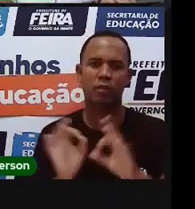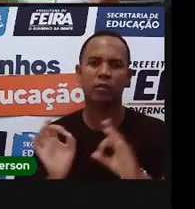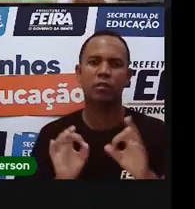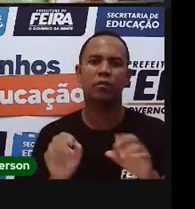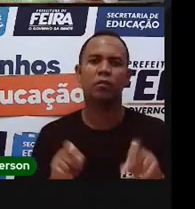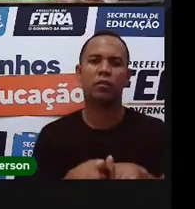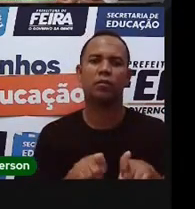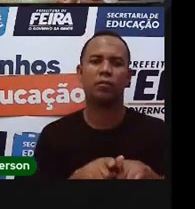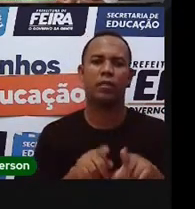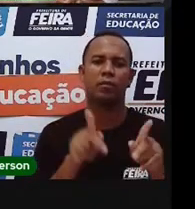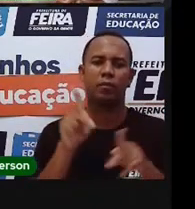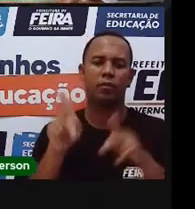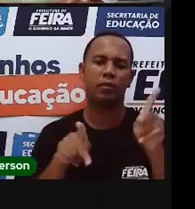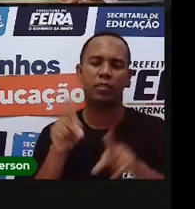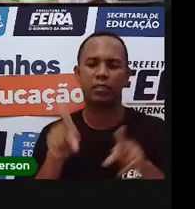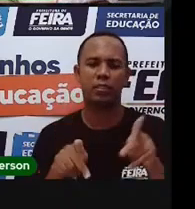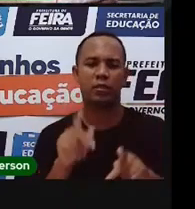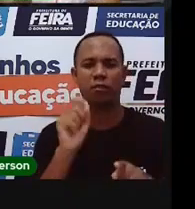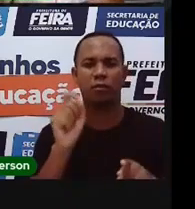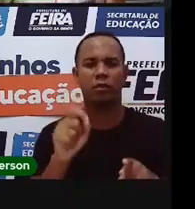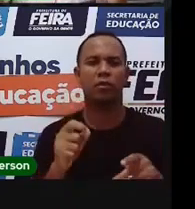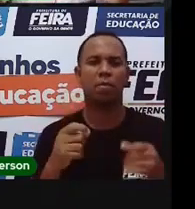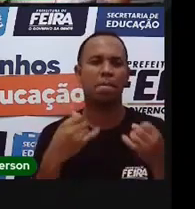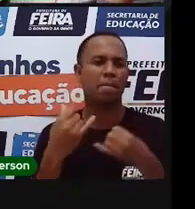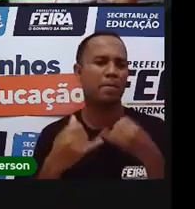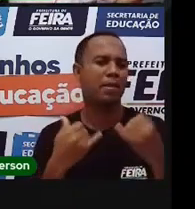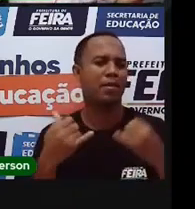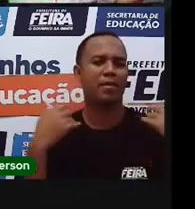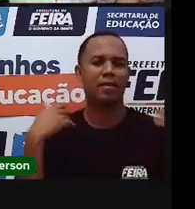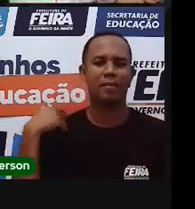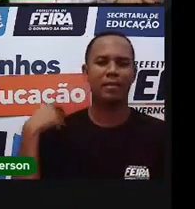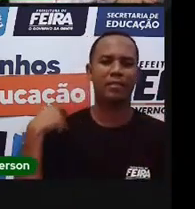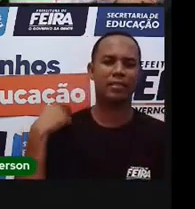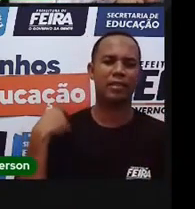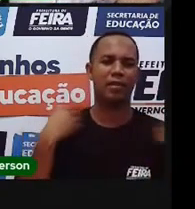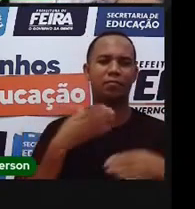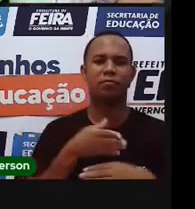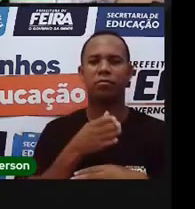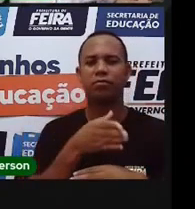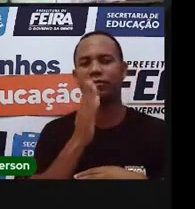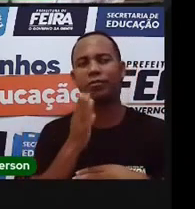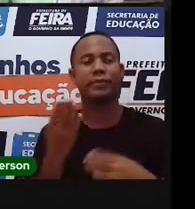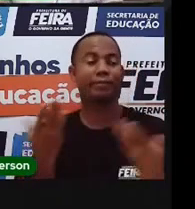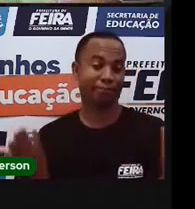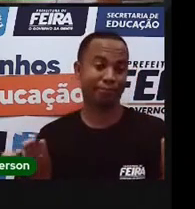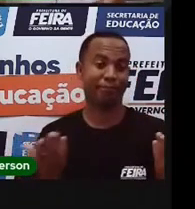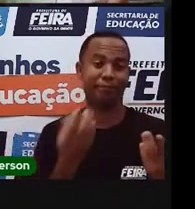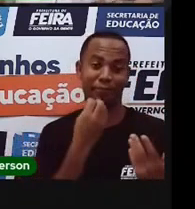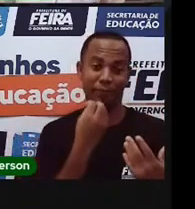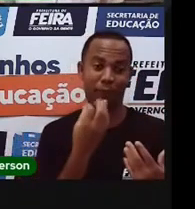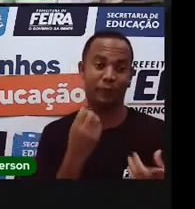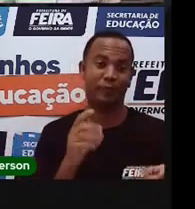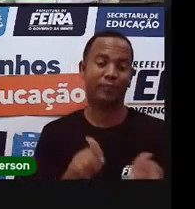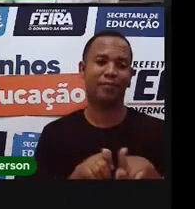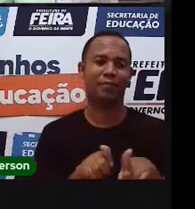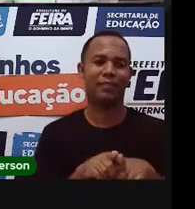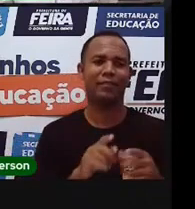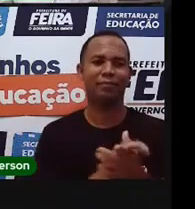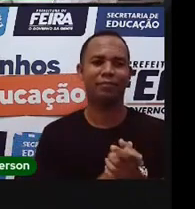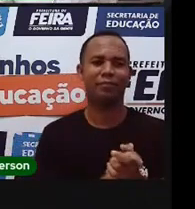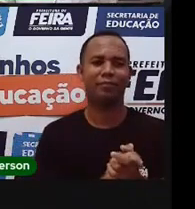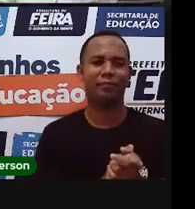população tenha uma forma de lazer e diversão. para que vocês possam sair quando tudo isso passar, quando tudo isso estiver,